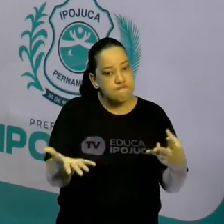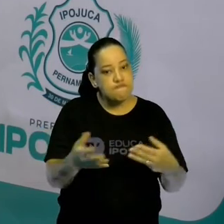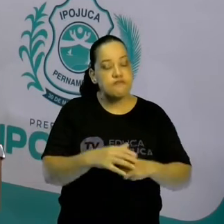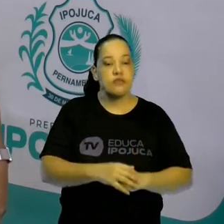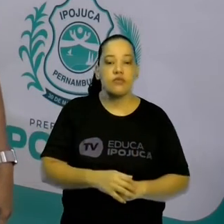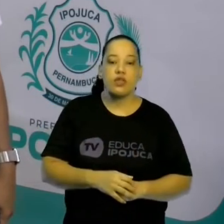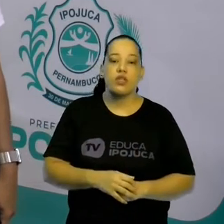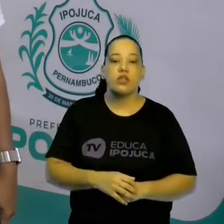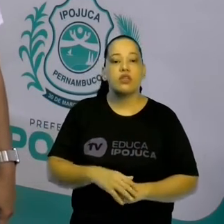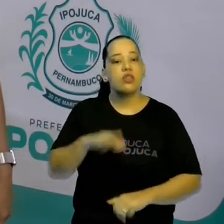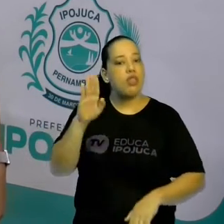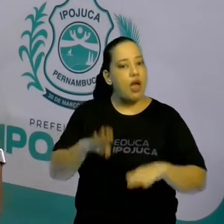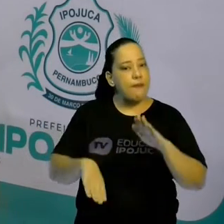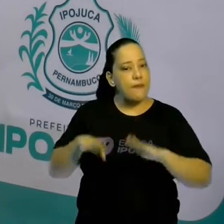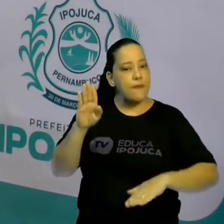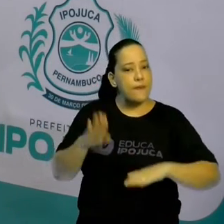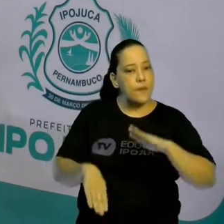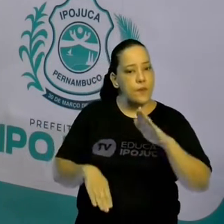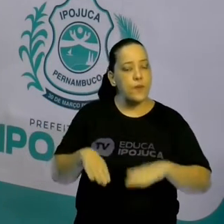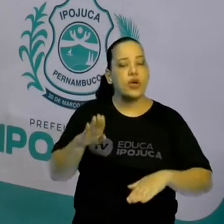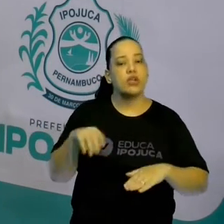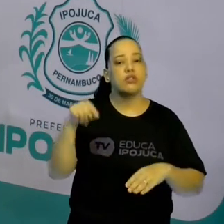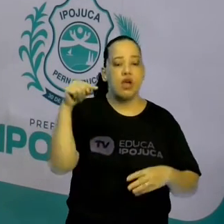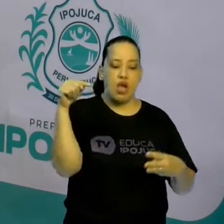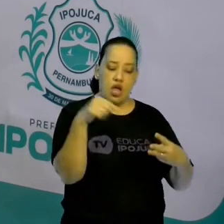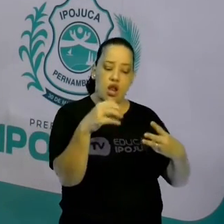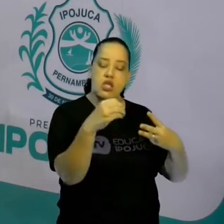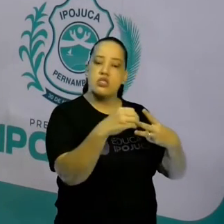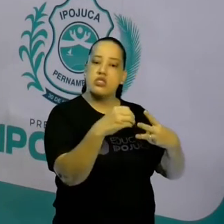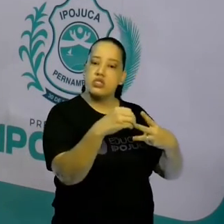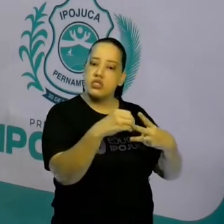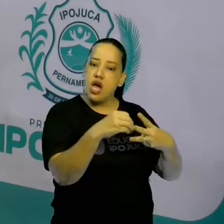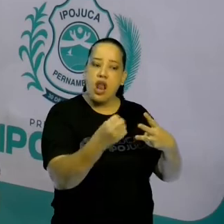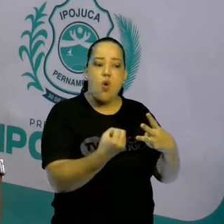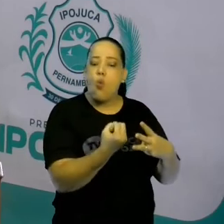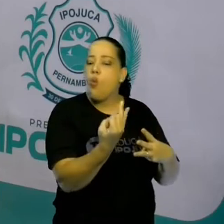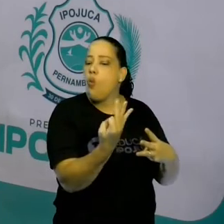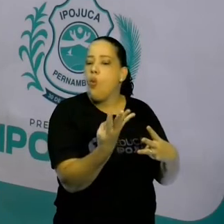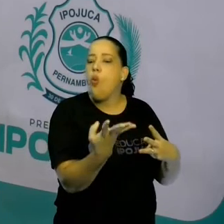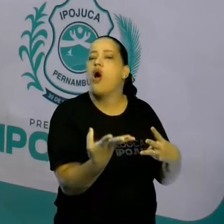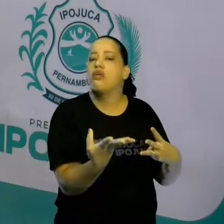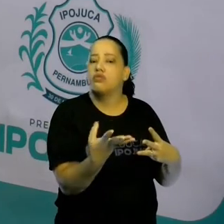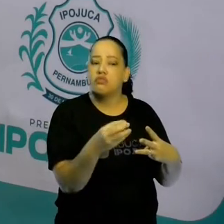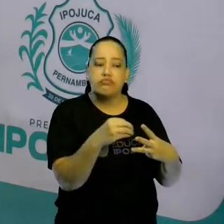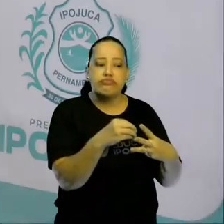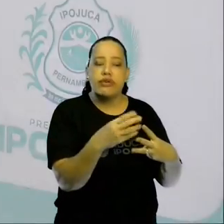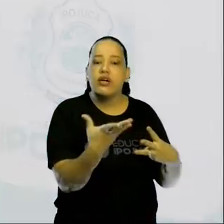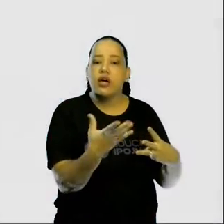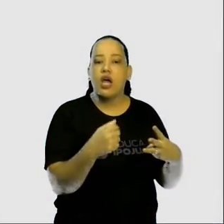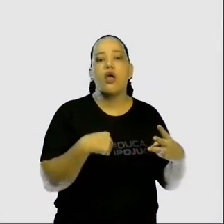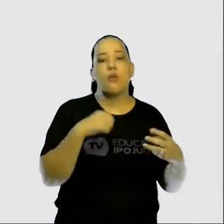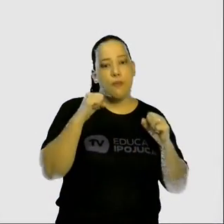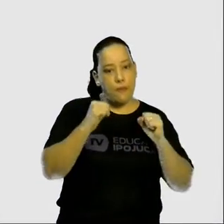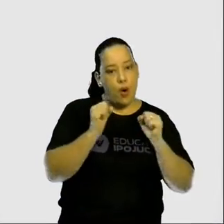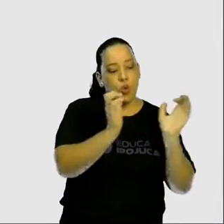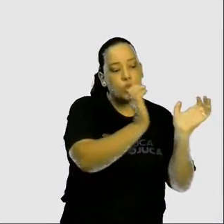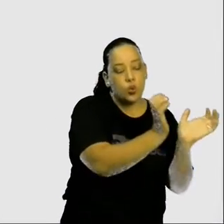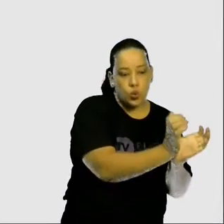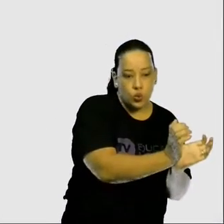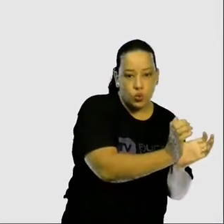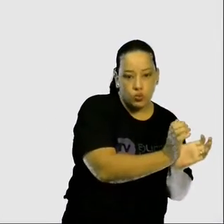Então, dependendo da quantidade de células que existem nesse organismo, eu posso classificar ele como